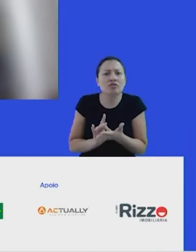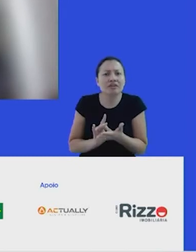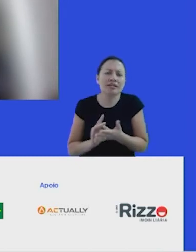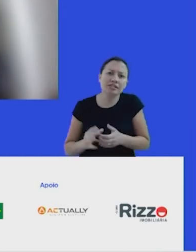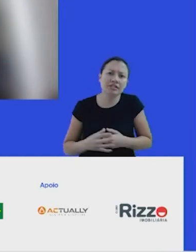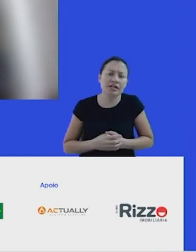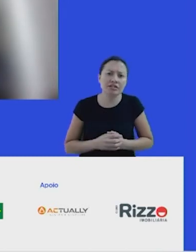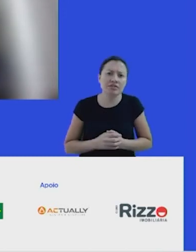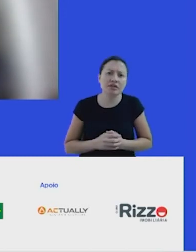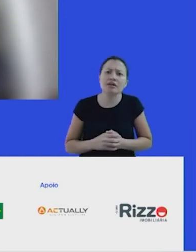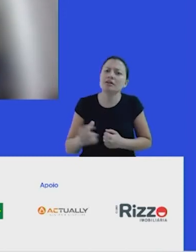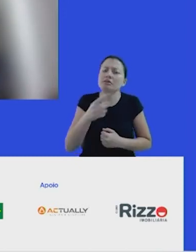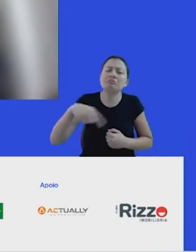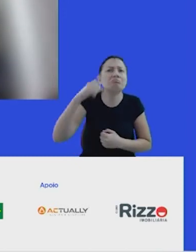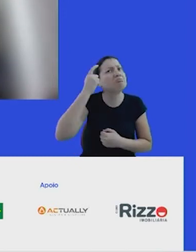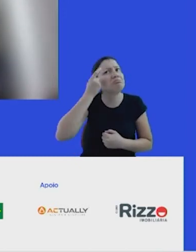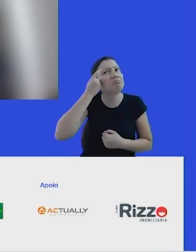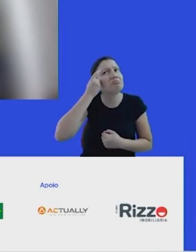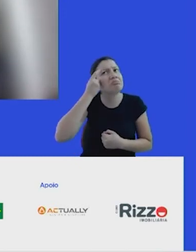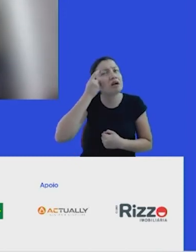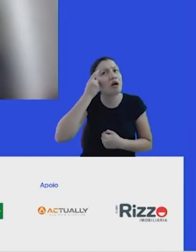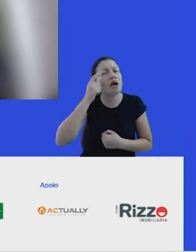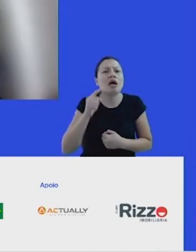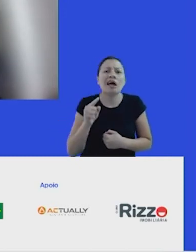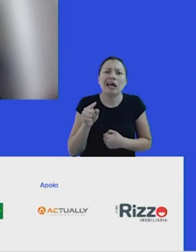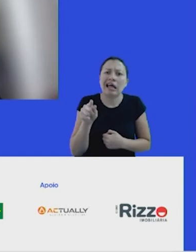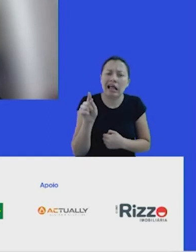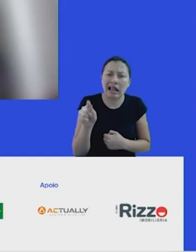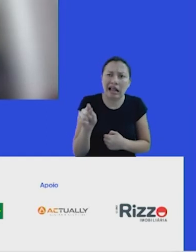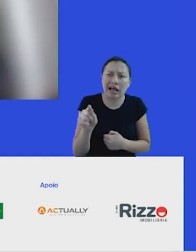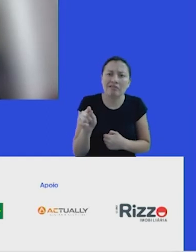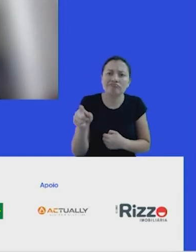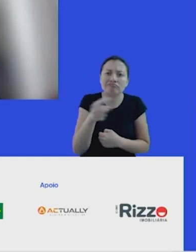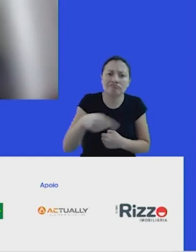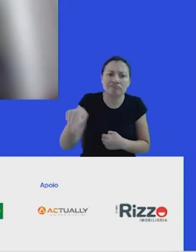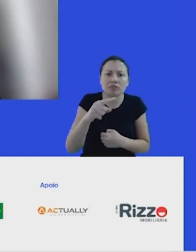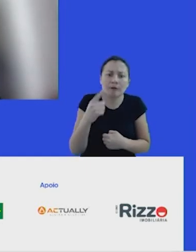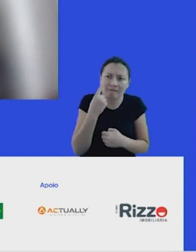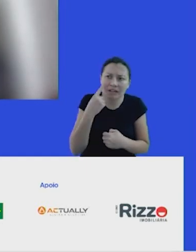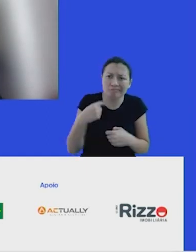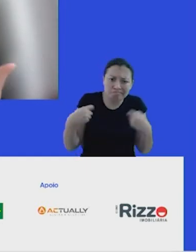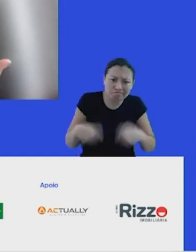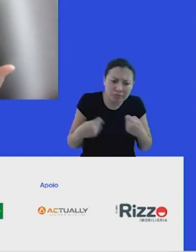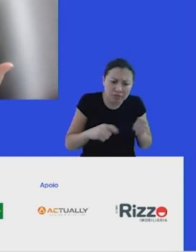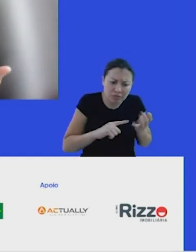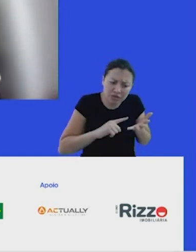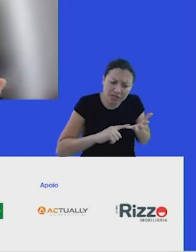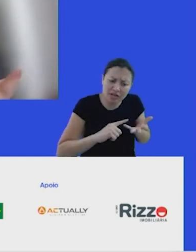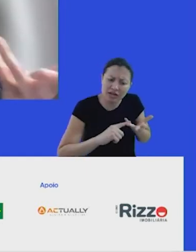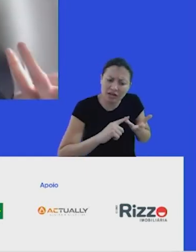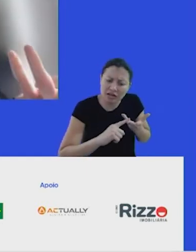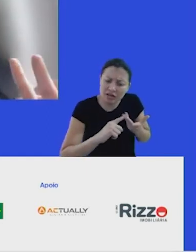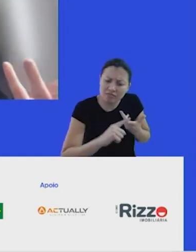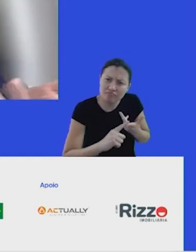reflito um pouco assim que talvez a gente ainda esteja lidando com necessidades humanas tão básicas, né?